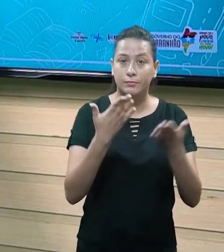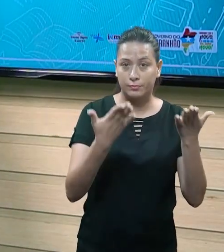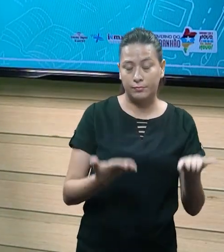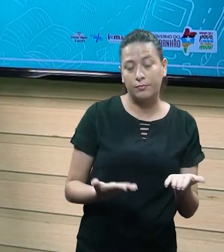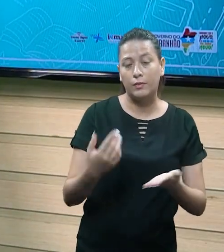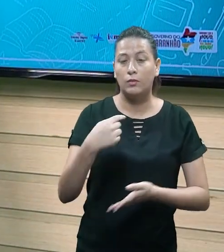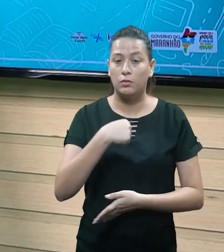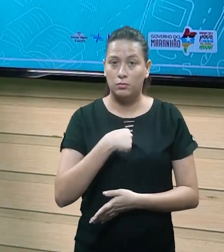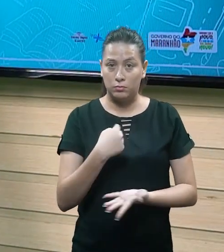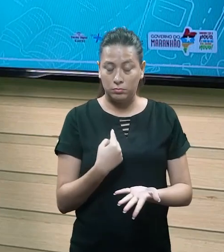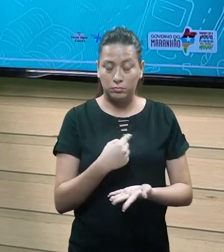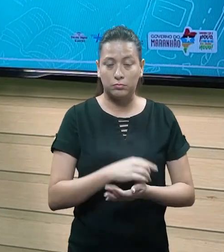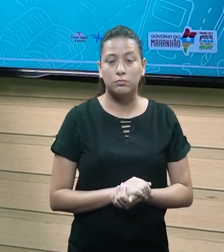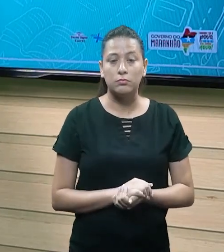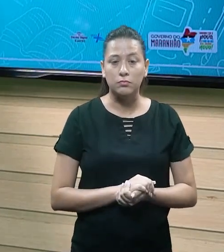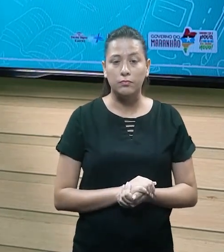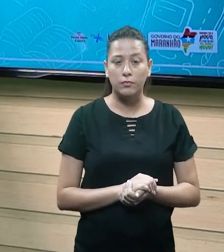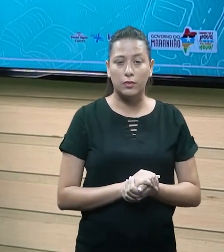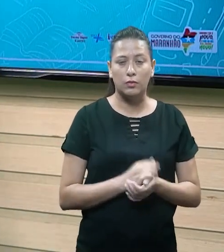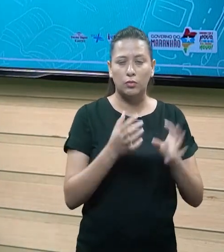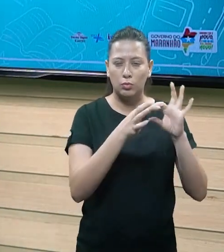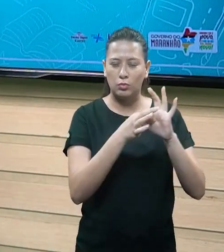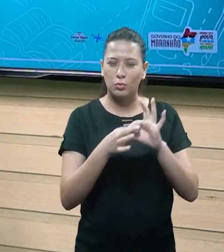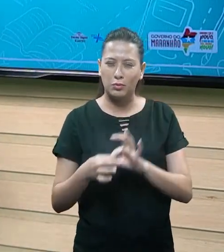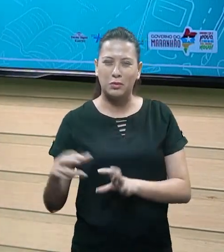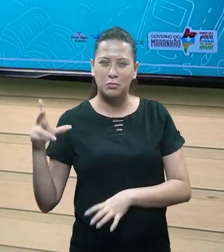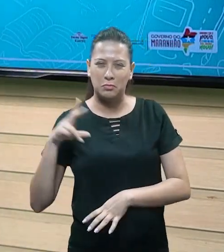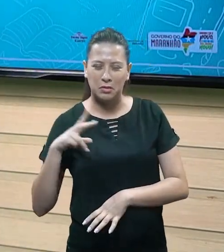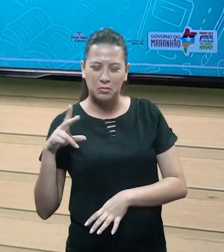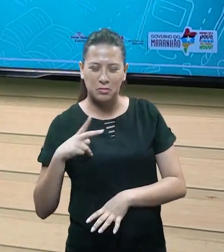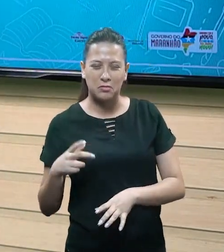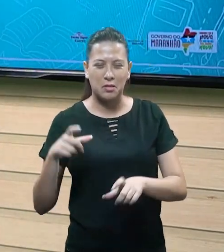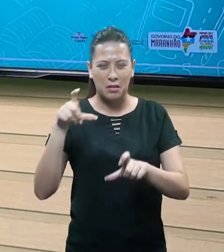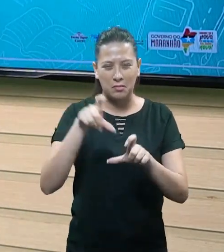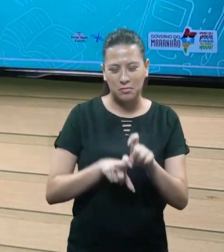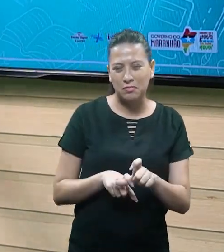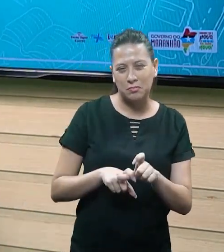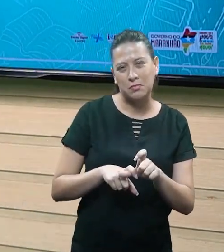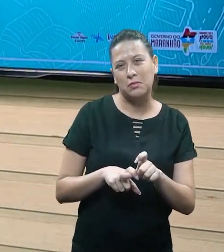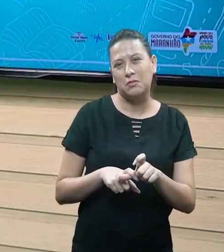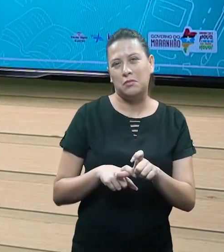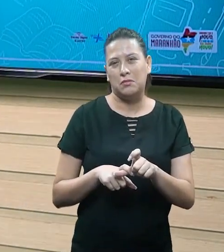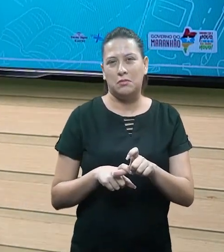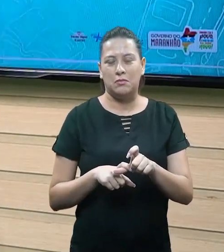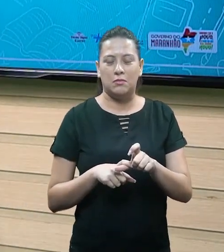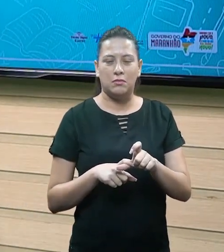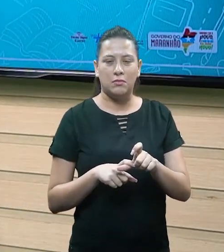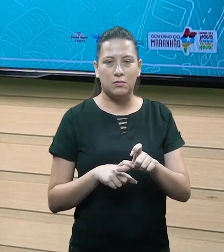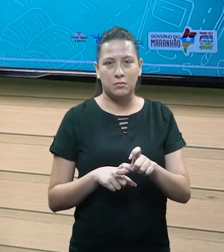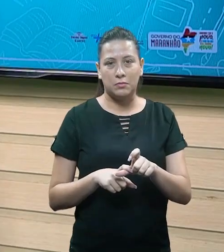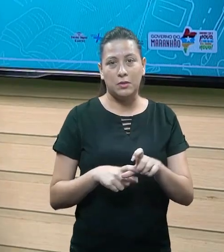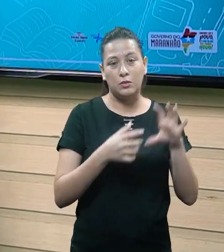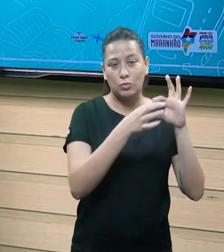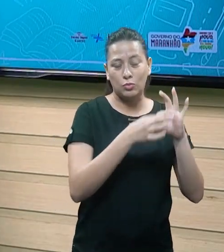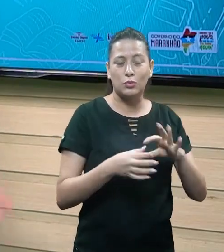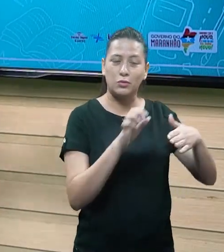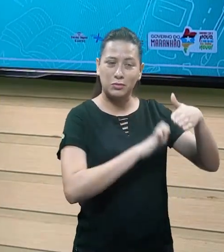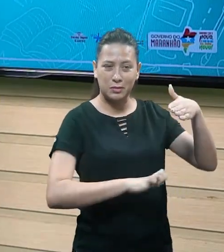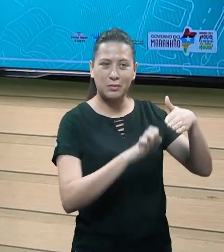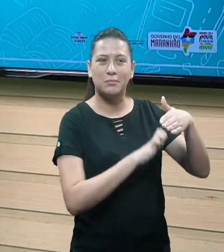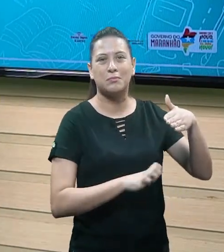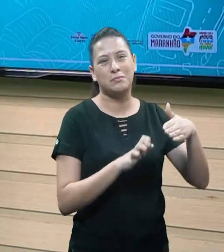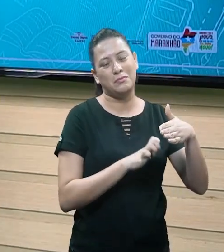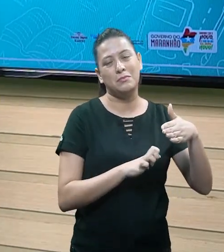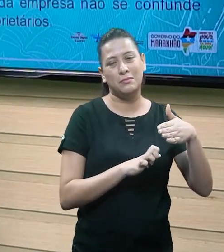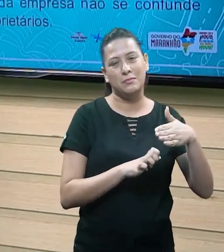entrelaço essas situações da parte privada, das despesas privadas com as despesas da empresa, eu acabo complicando ela e acabo